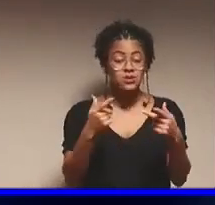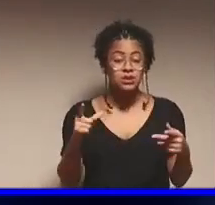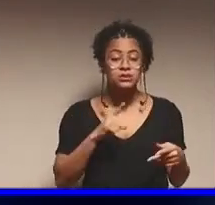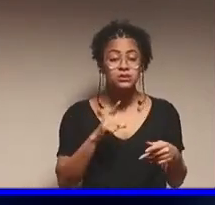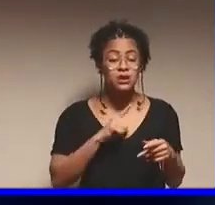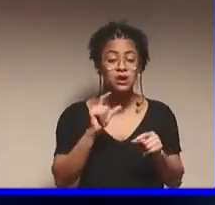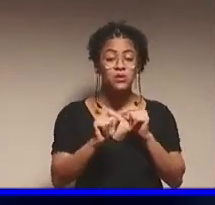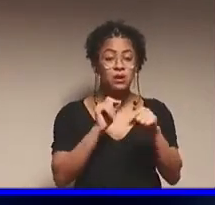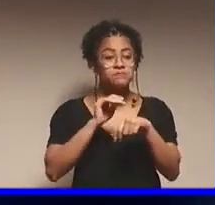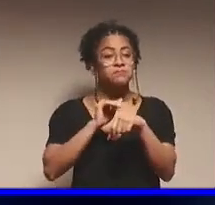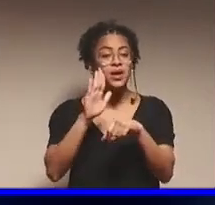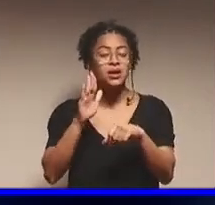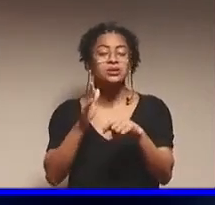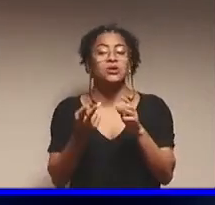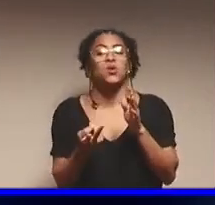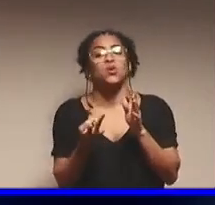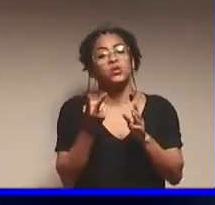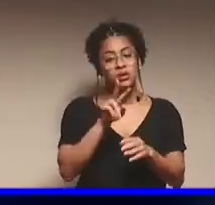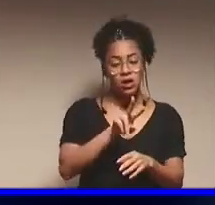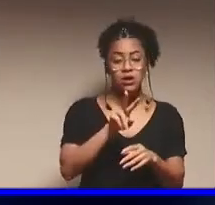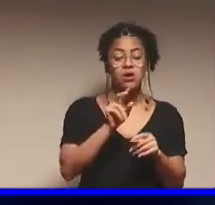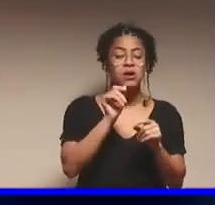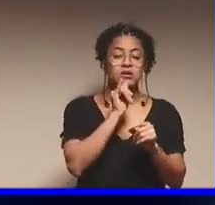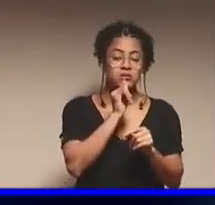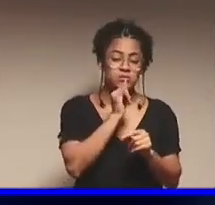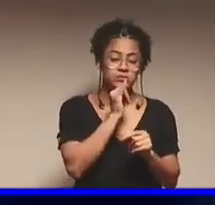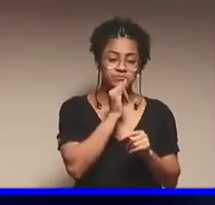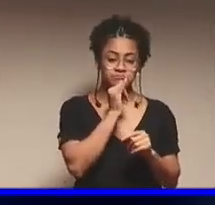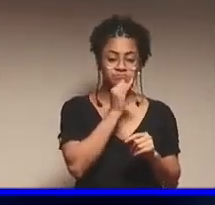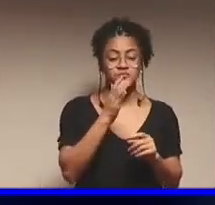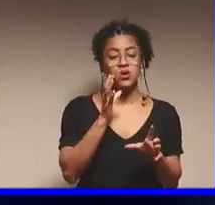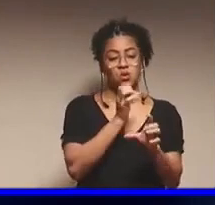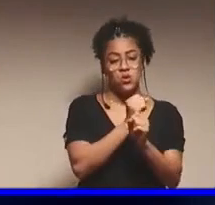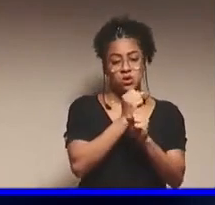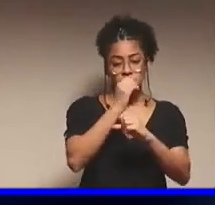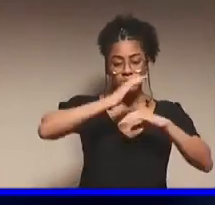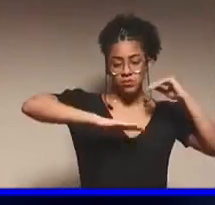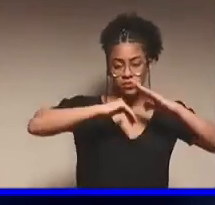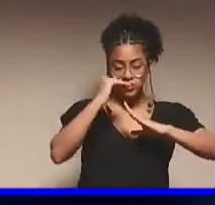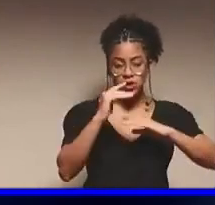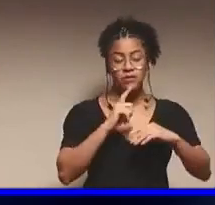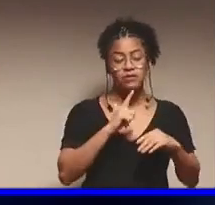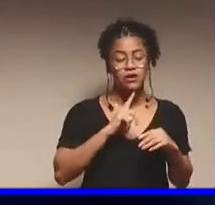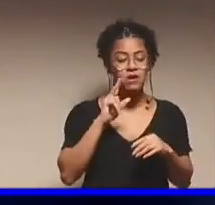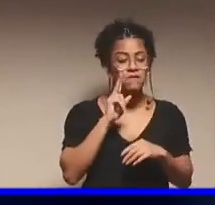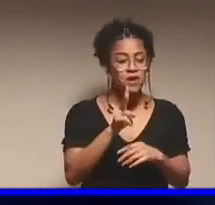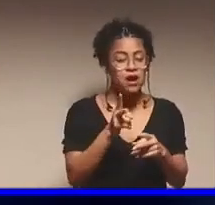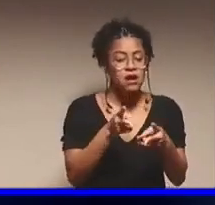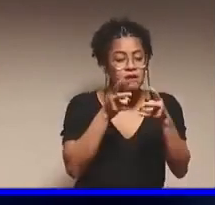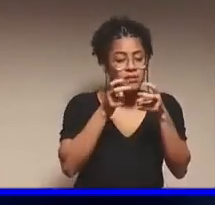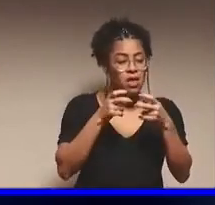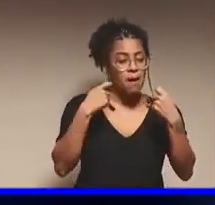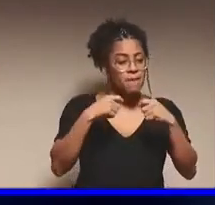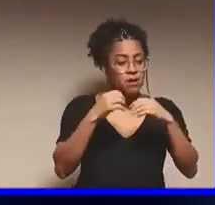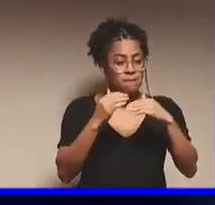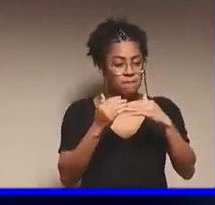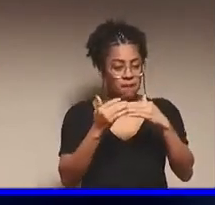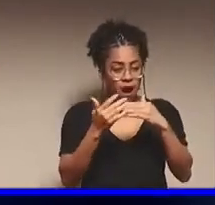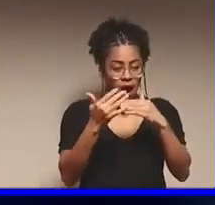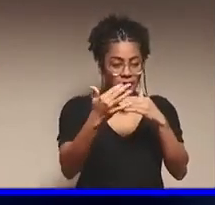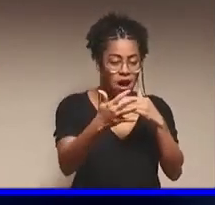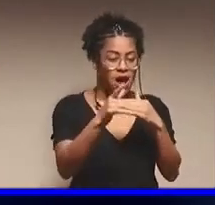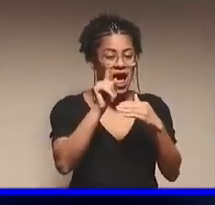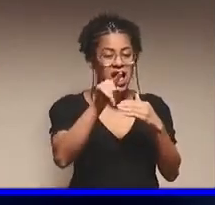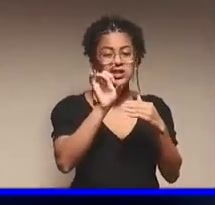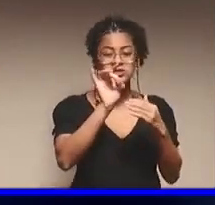um pouco mais do contrário. O contador, ele enxergou que ele poderia ir muito além do fundo do corredor da